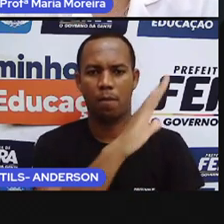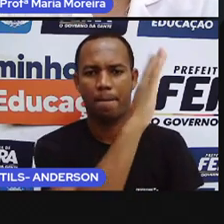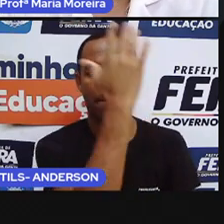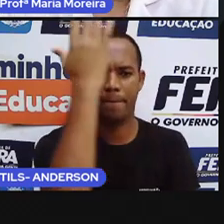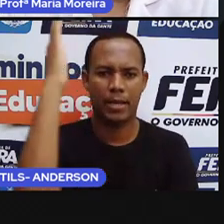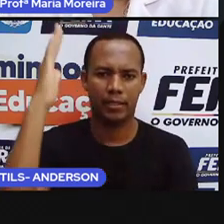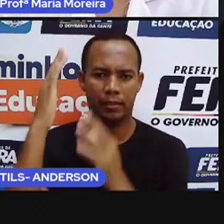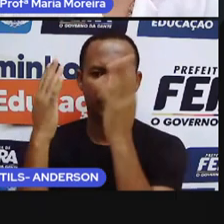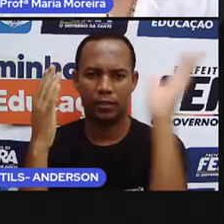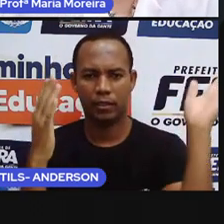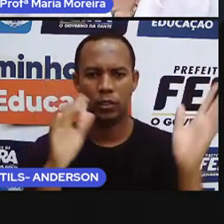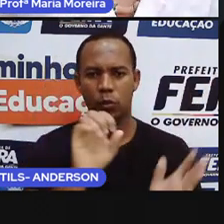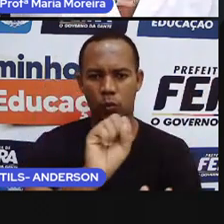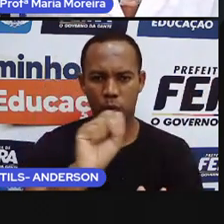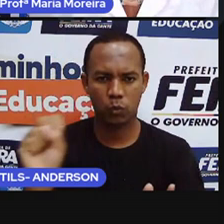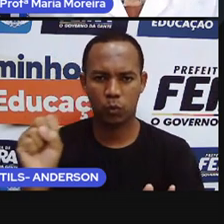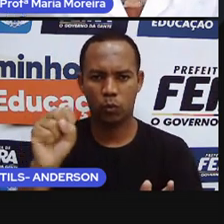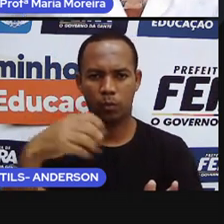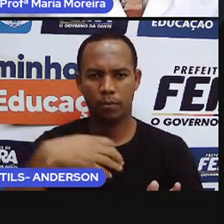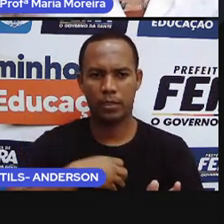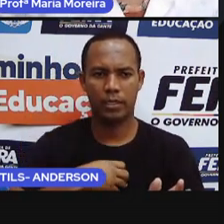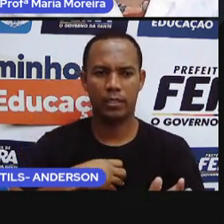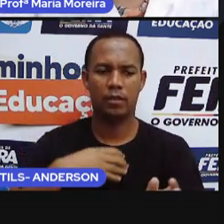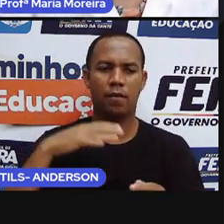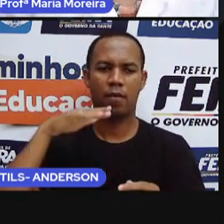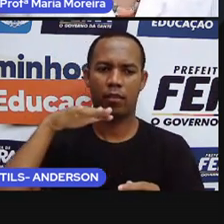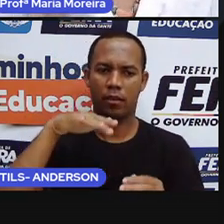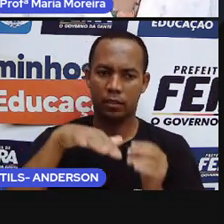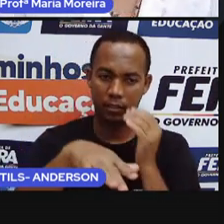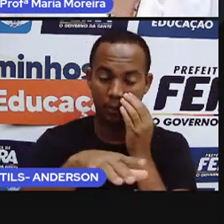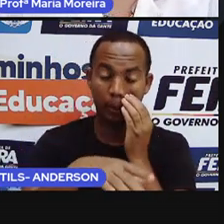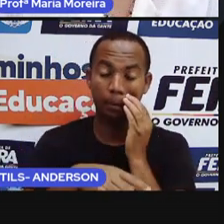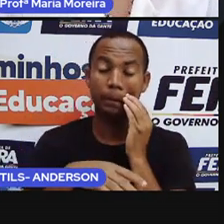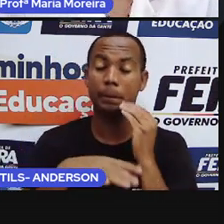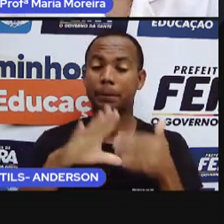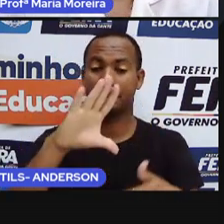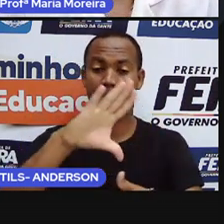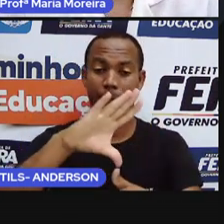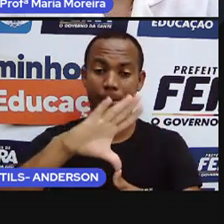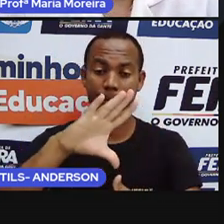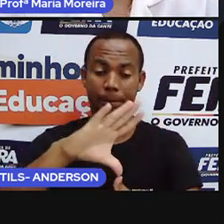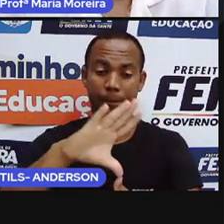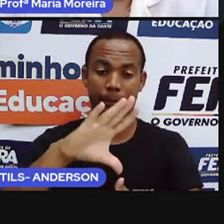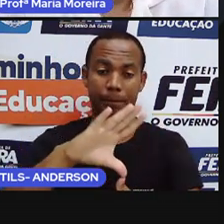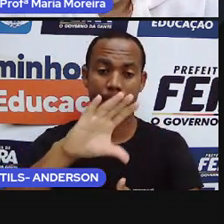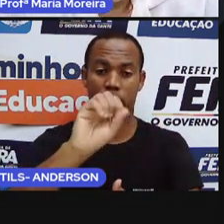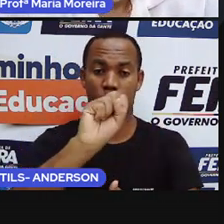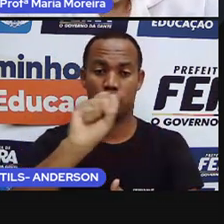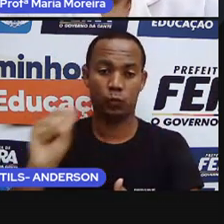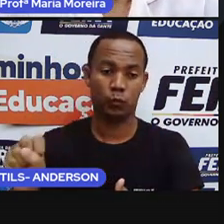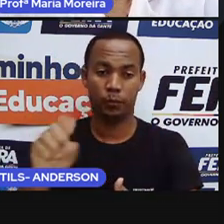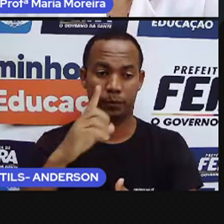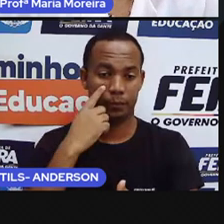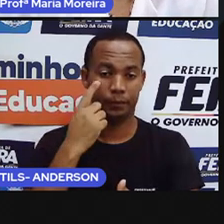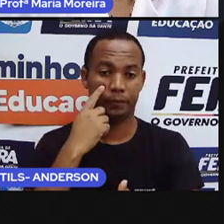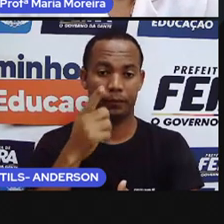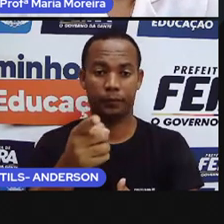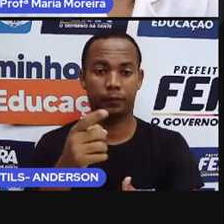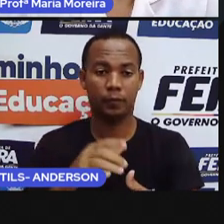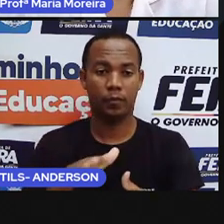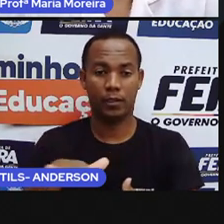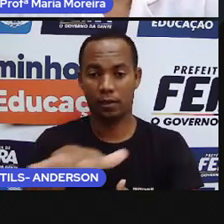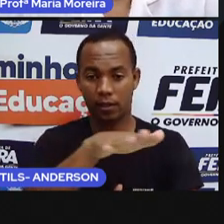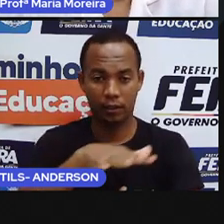no sul da Bahia. Ou seja, descendo no mapa lá para a parte de baixo da Bahia. Sua